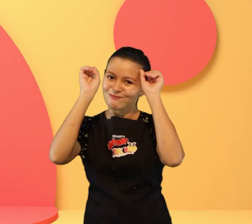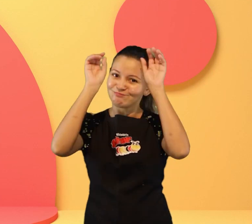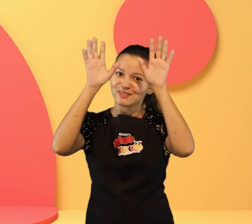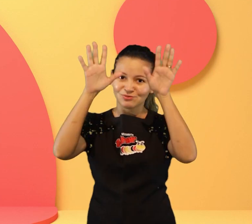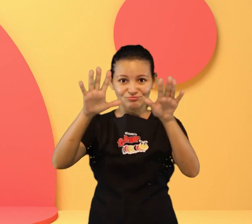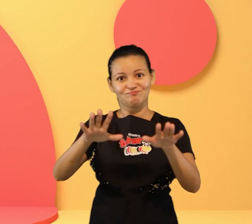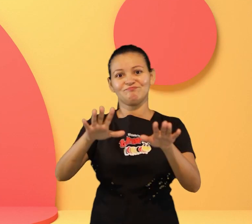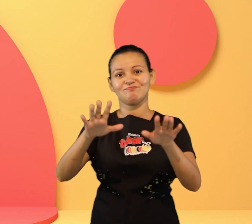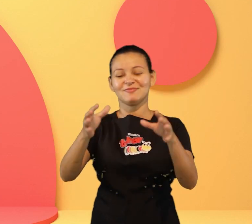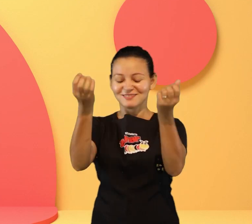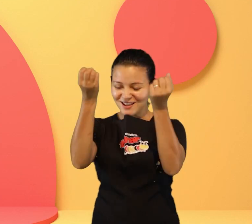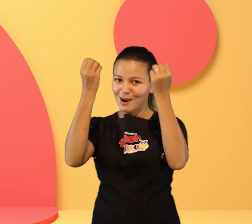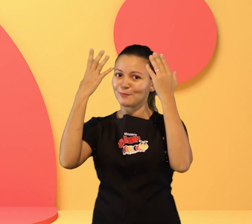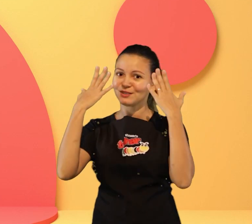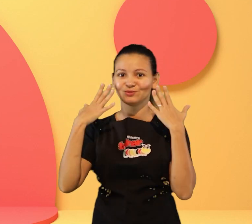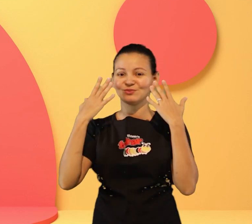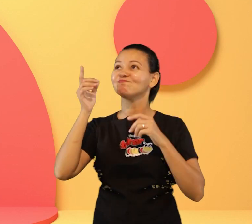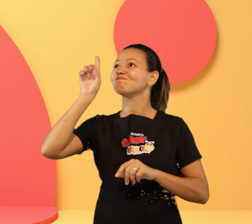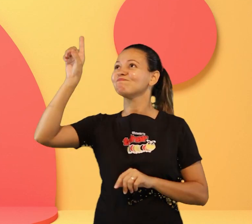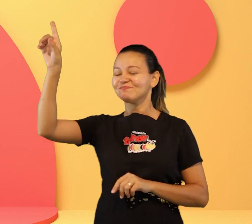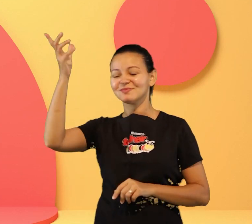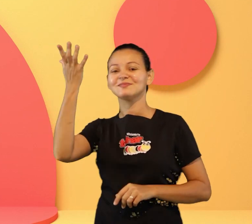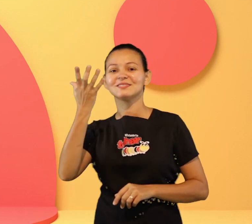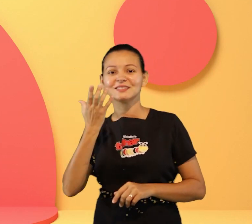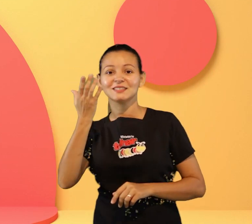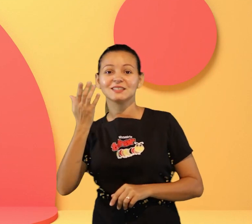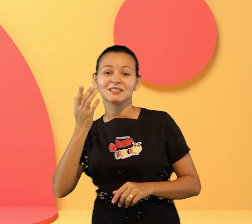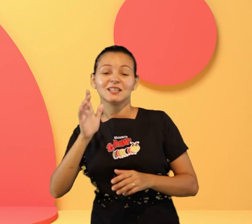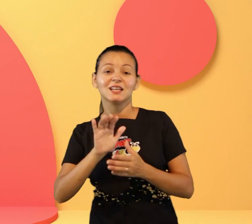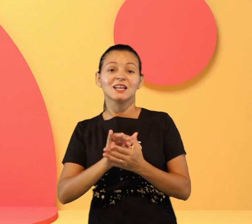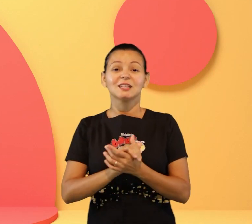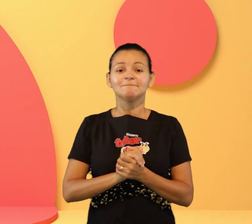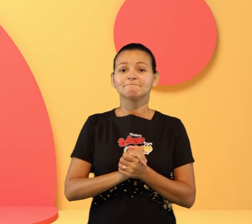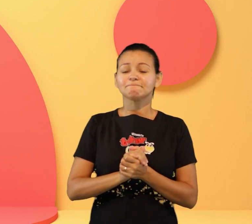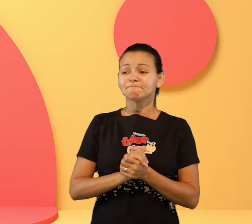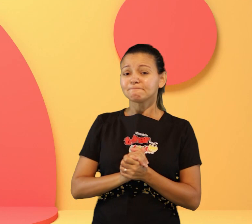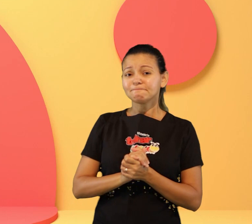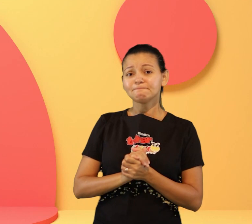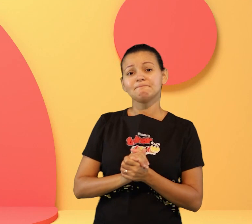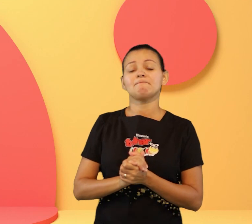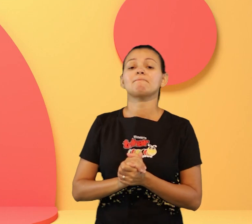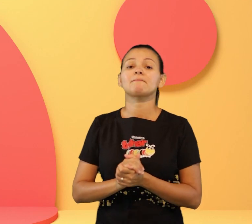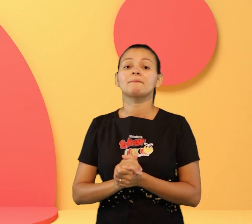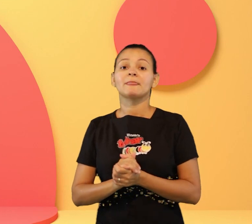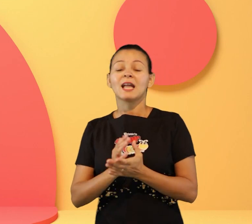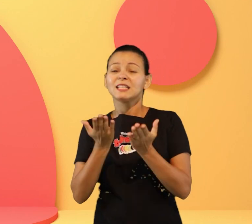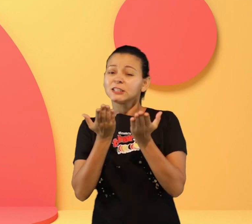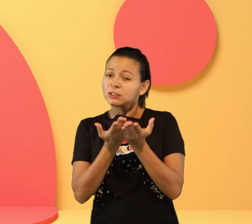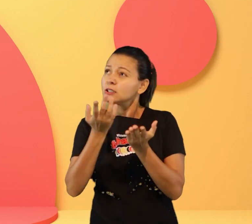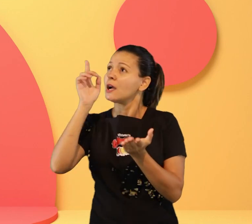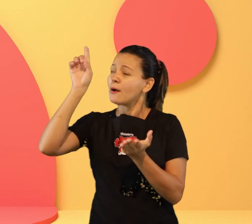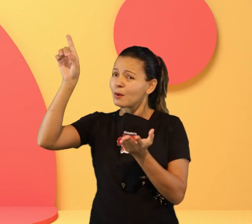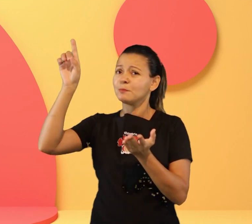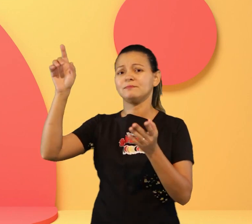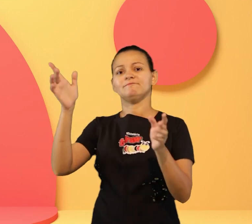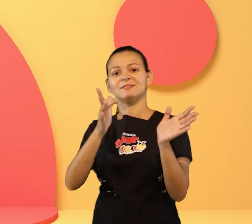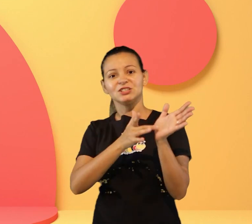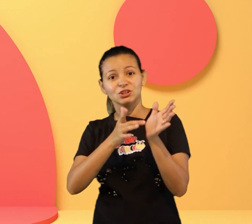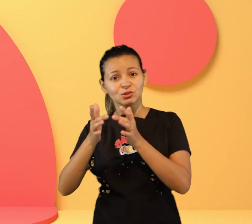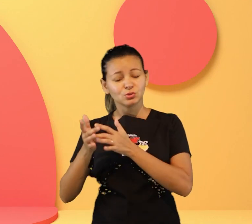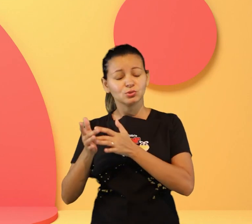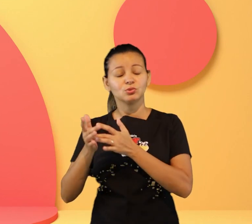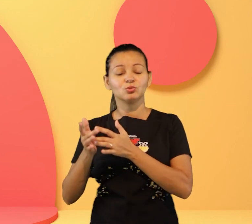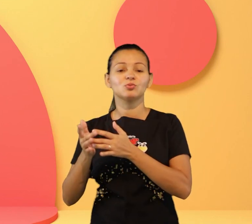lembra que quem voltou e agradeceu a Bíblia conta que foi um samaritano e Jesus lá no final diz que ele era um